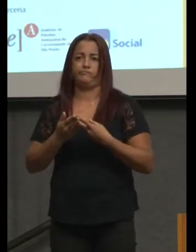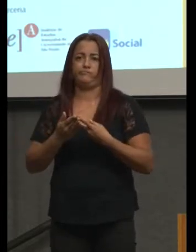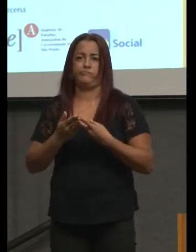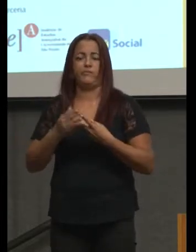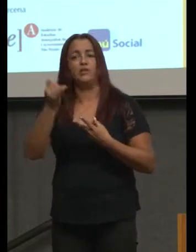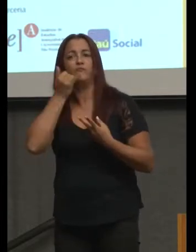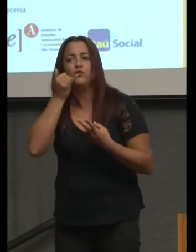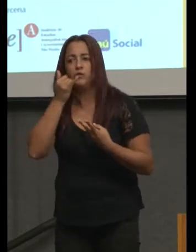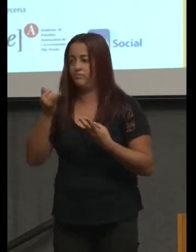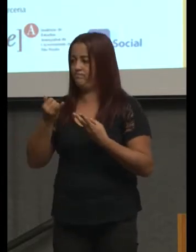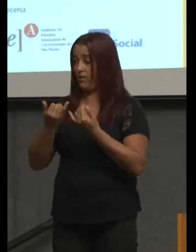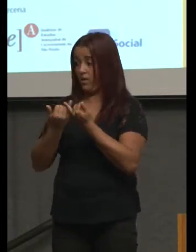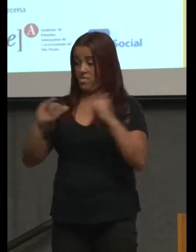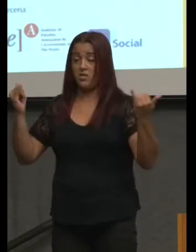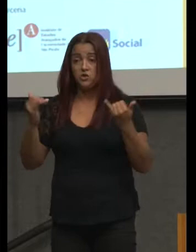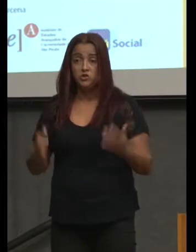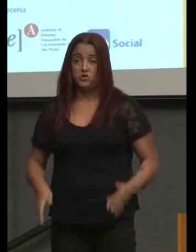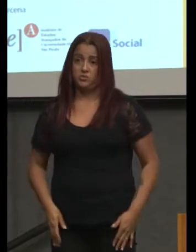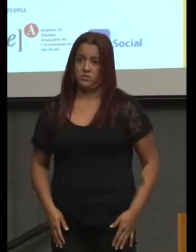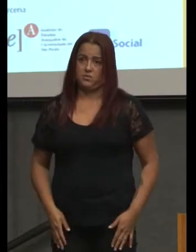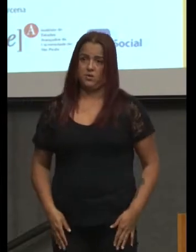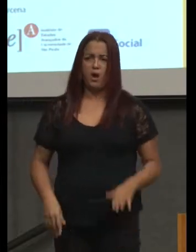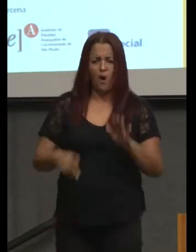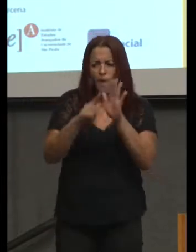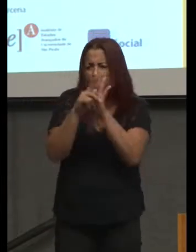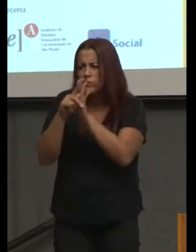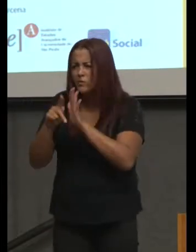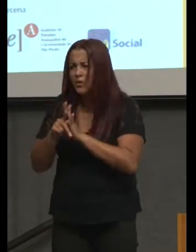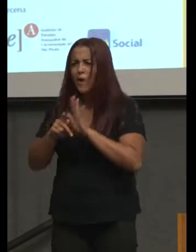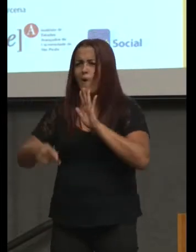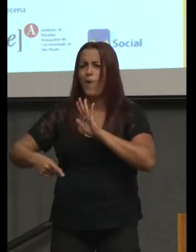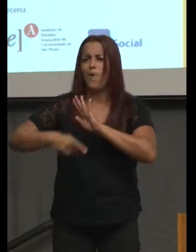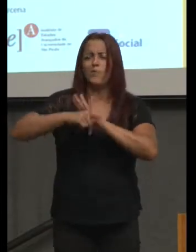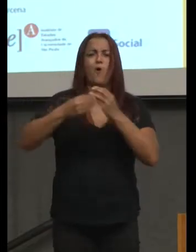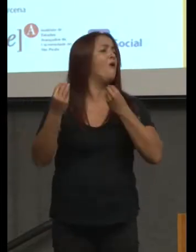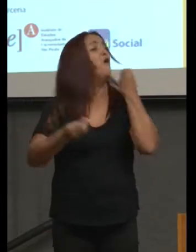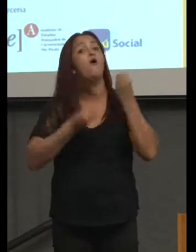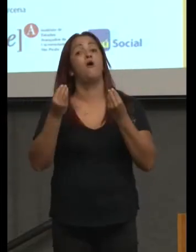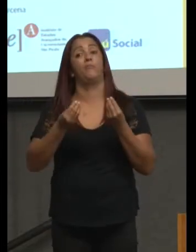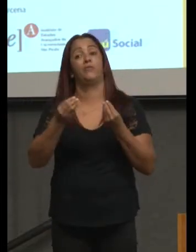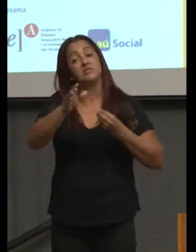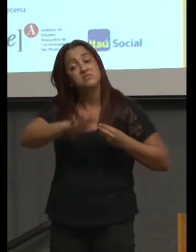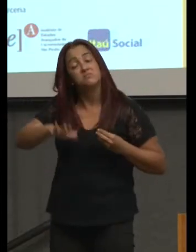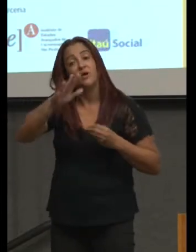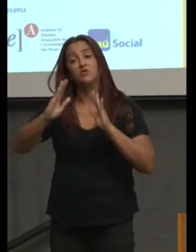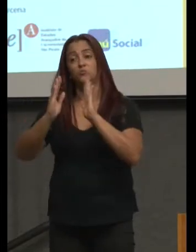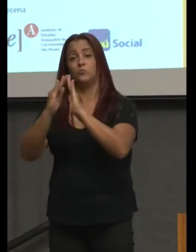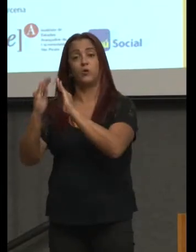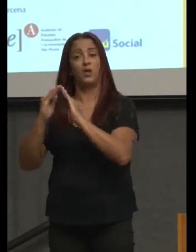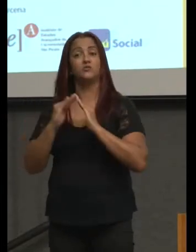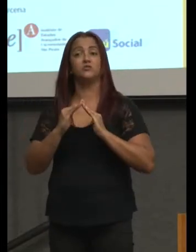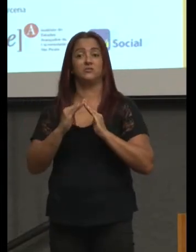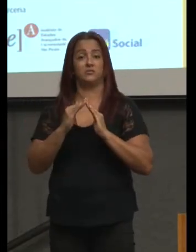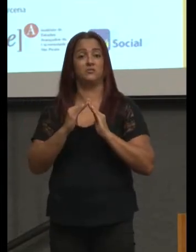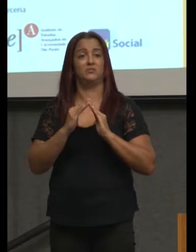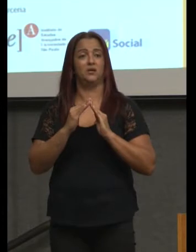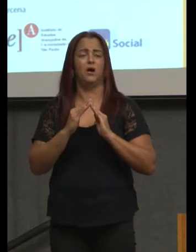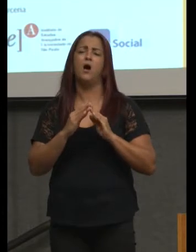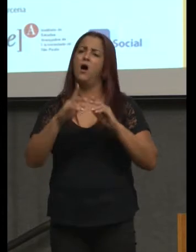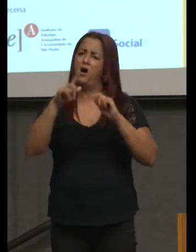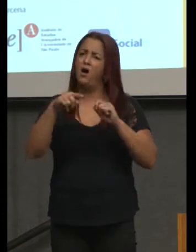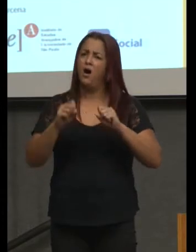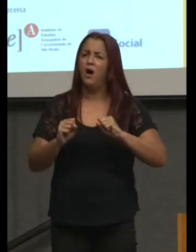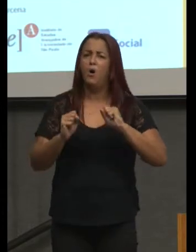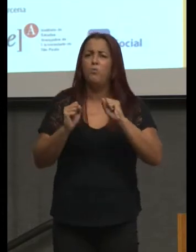a propriedade dos espaços de moradia, está tudo ali. Quer dizer, é um poder,